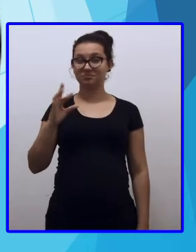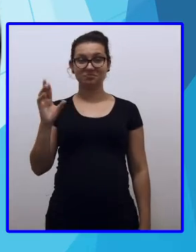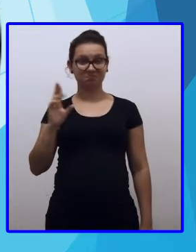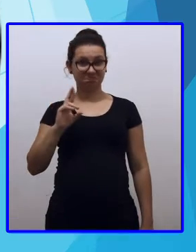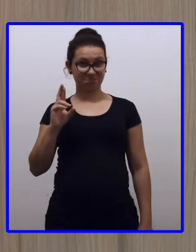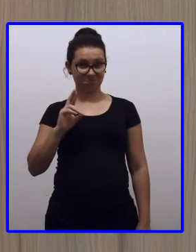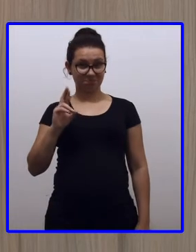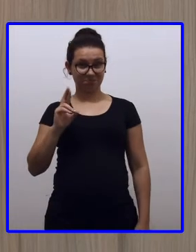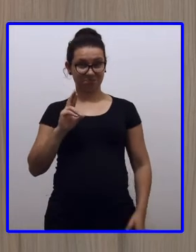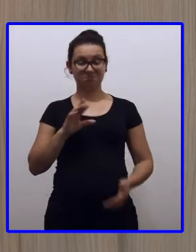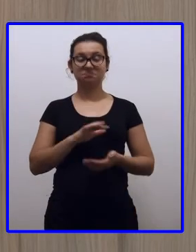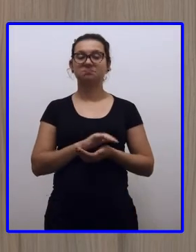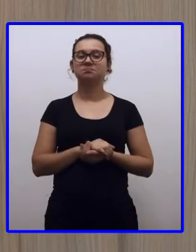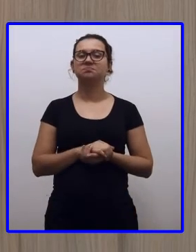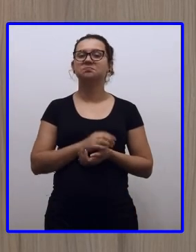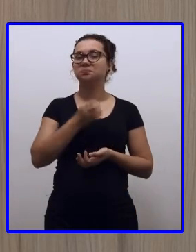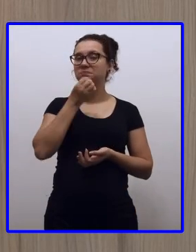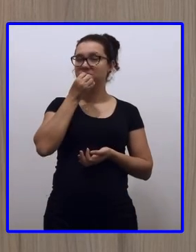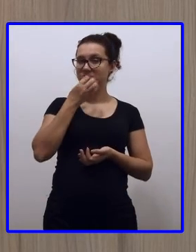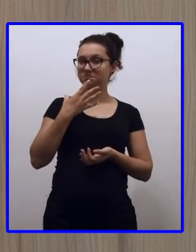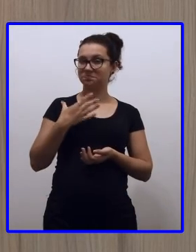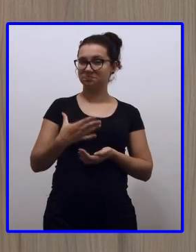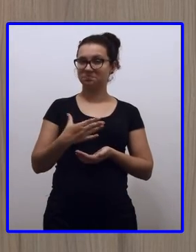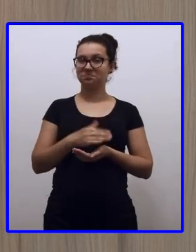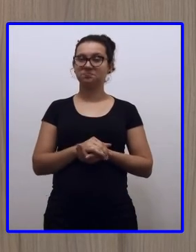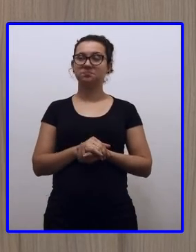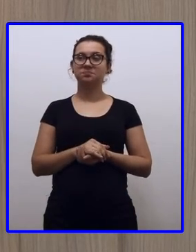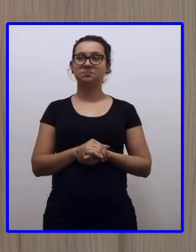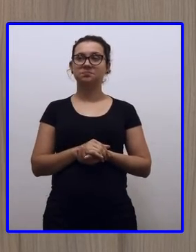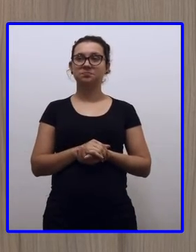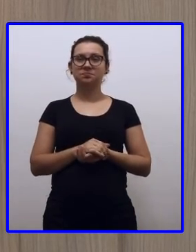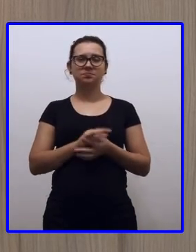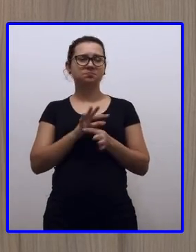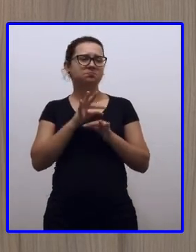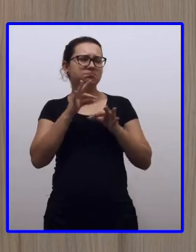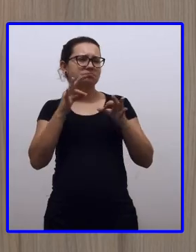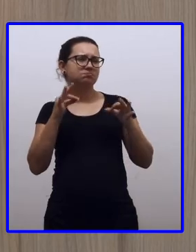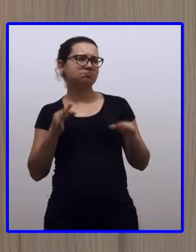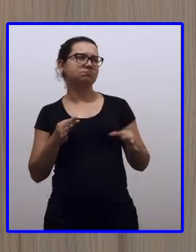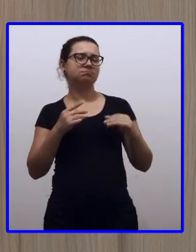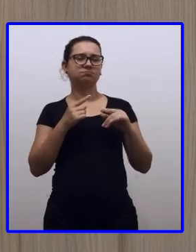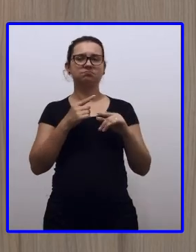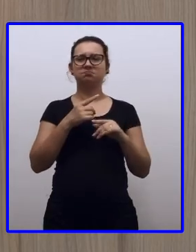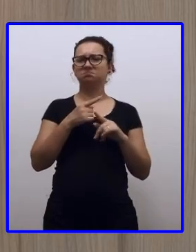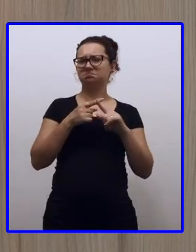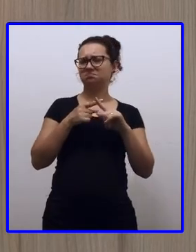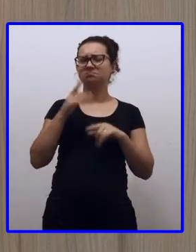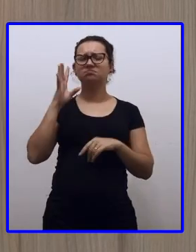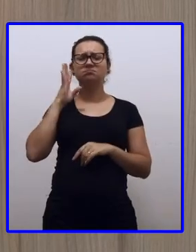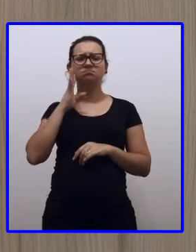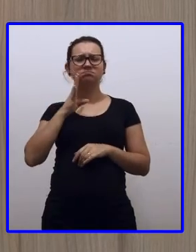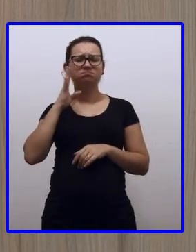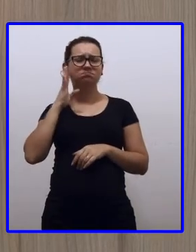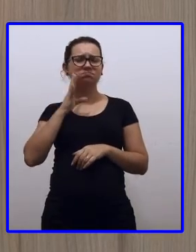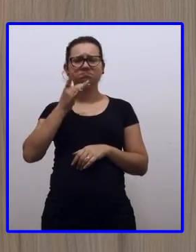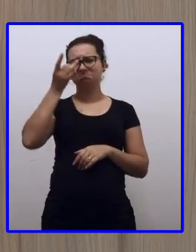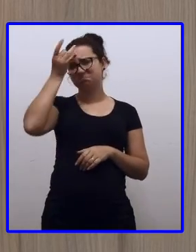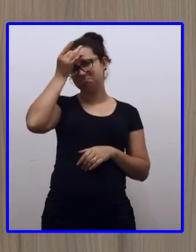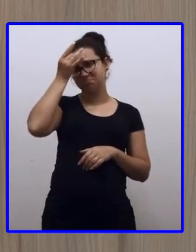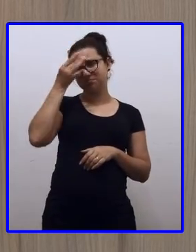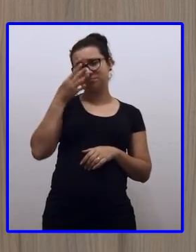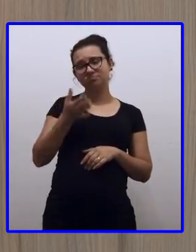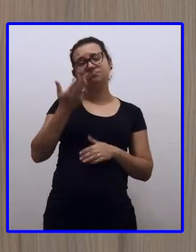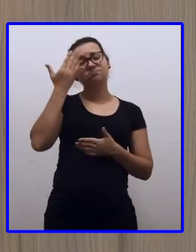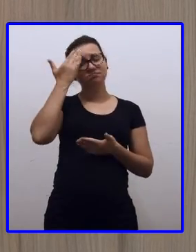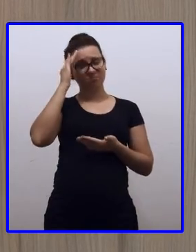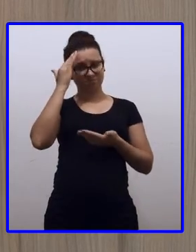reais. Bom, pessoal. Aqui está ótimo. Essa multiplicação está legal. Muito fácil. Já